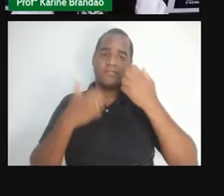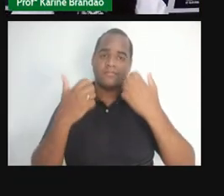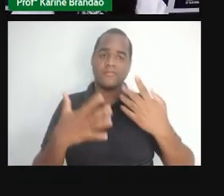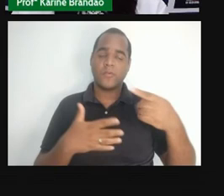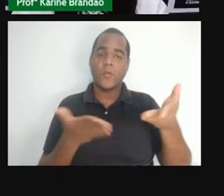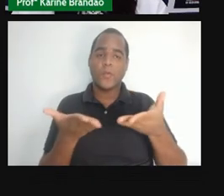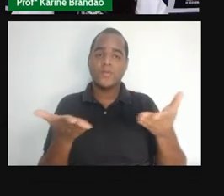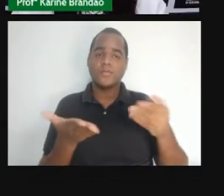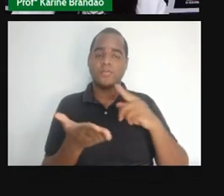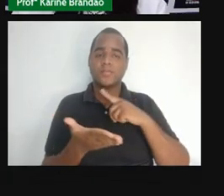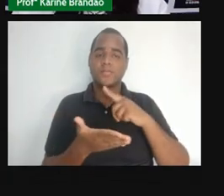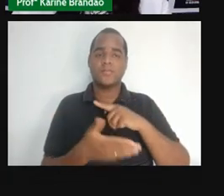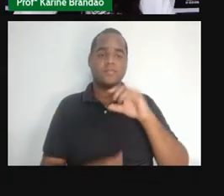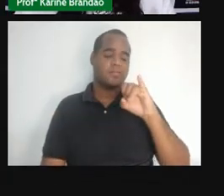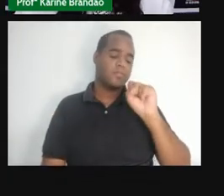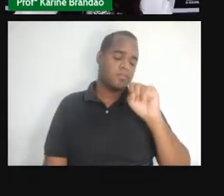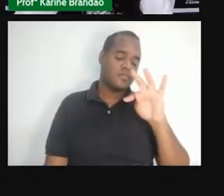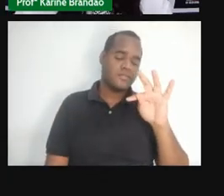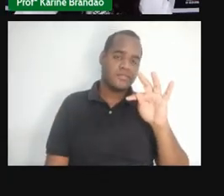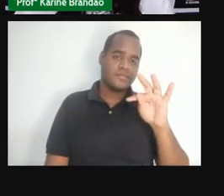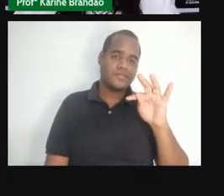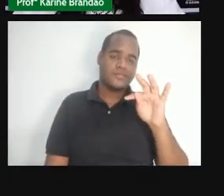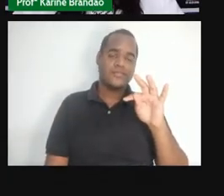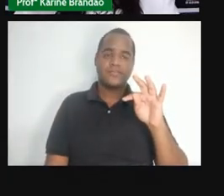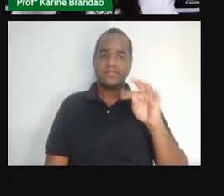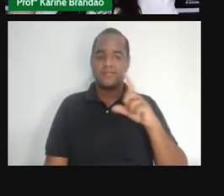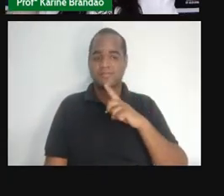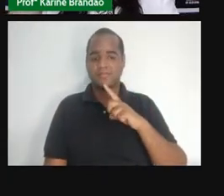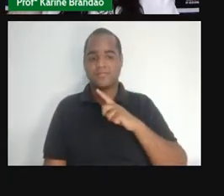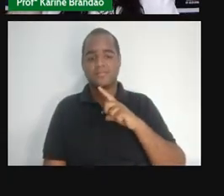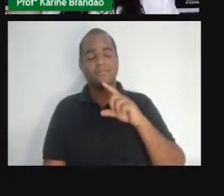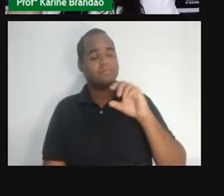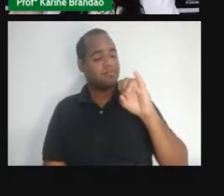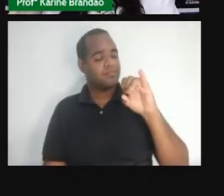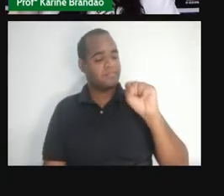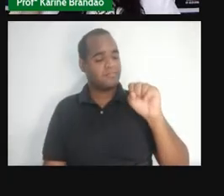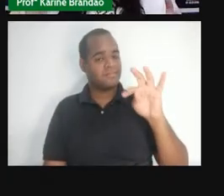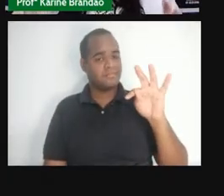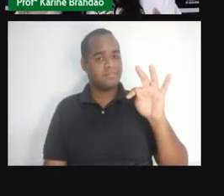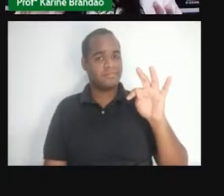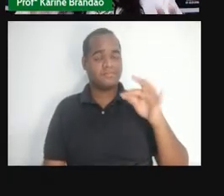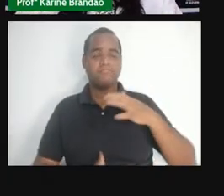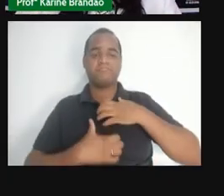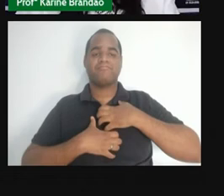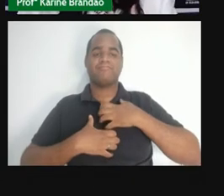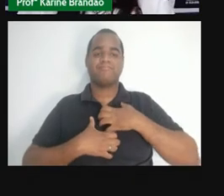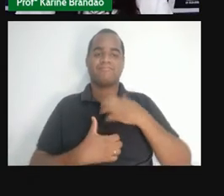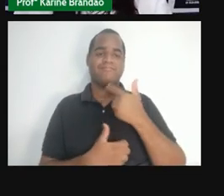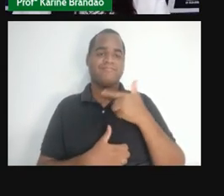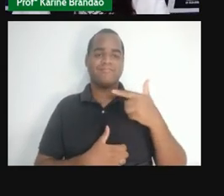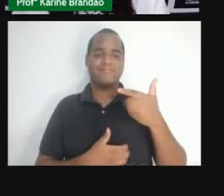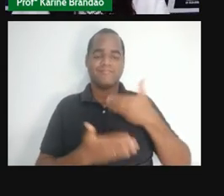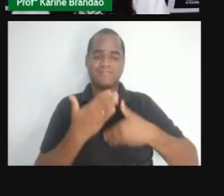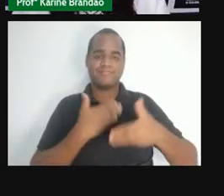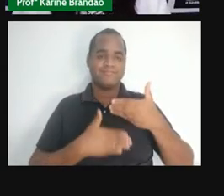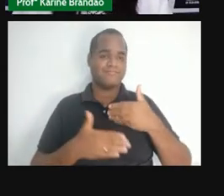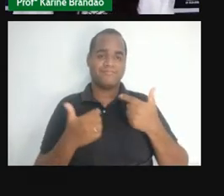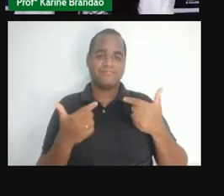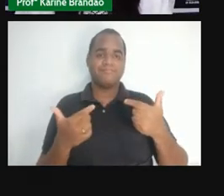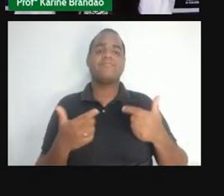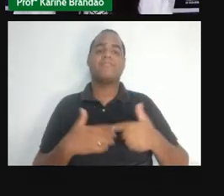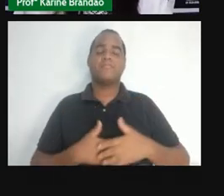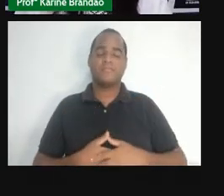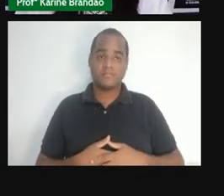sintomas. Olha o que a gente falou nesse instante, né, sobre por isso mesmo que hoje em dia a gente chama de quê? De ISTs, né,